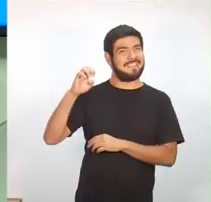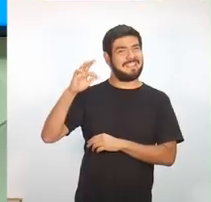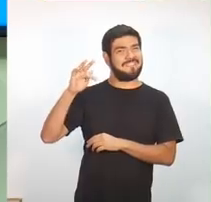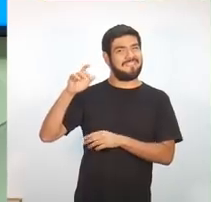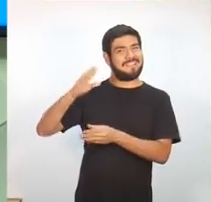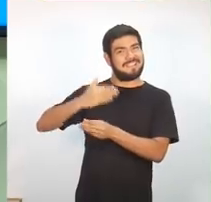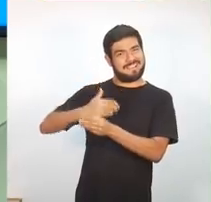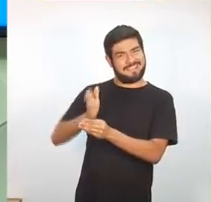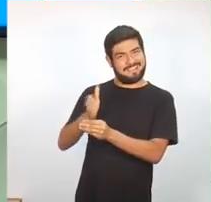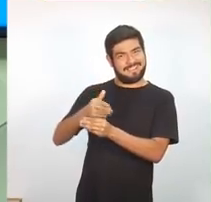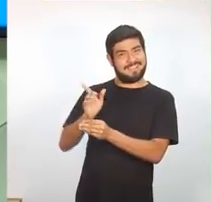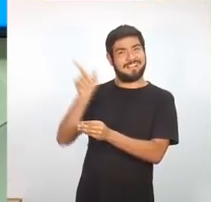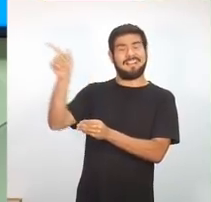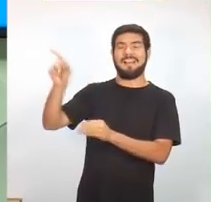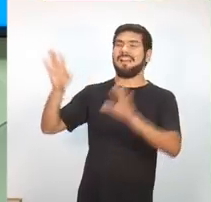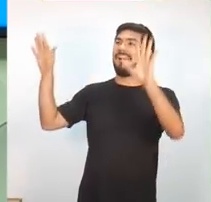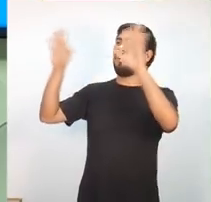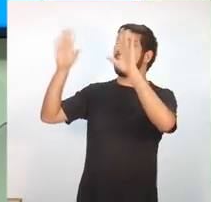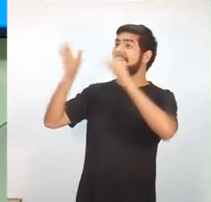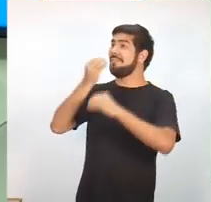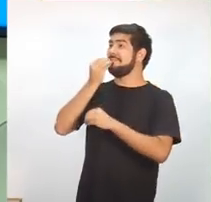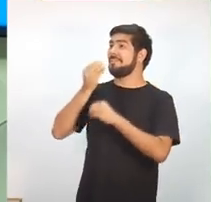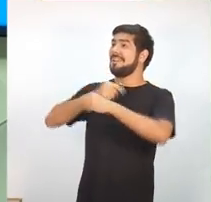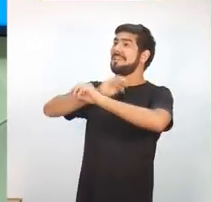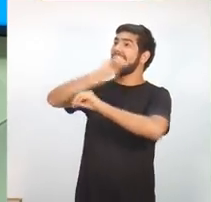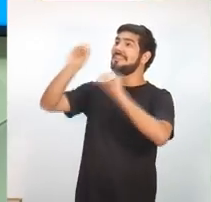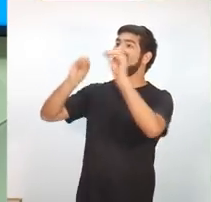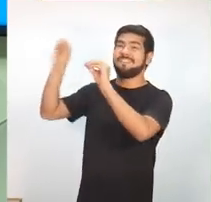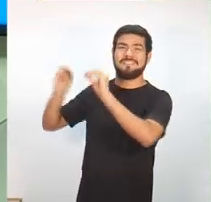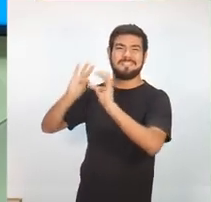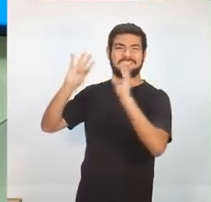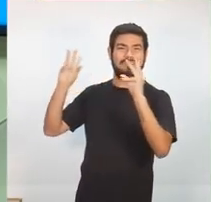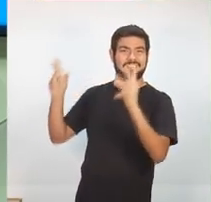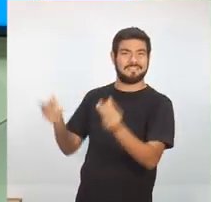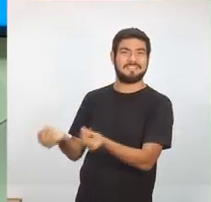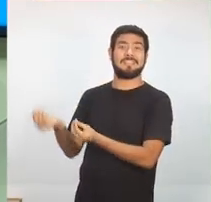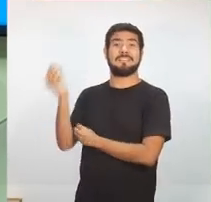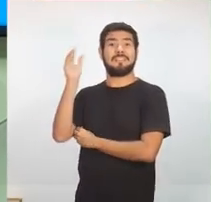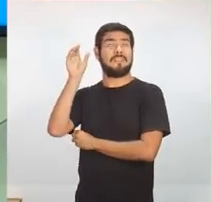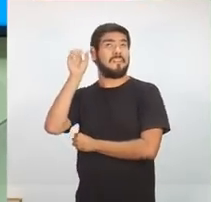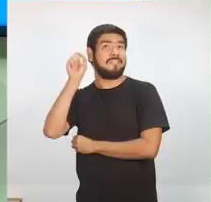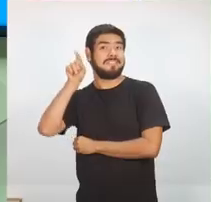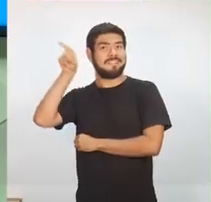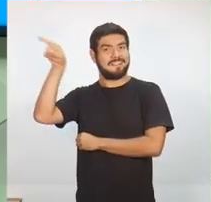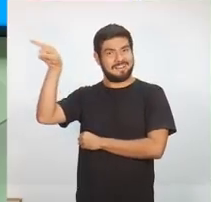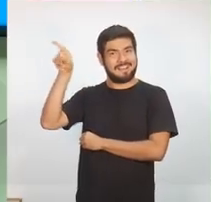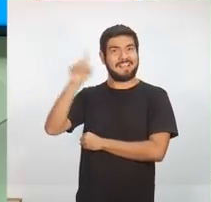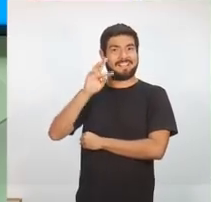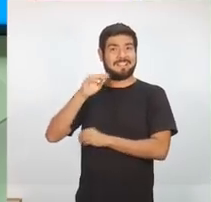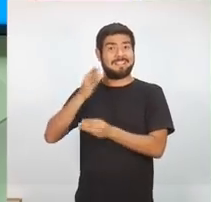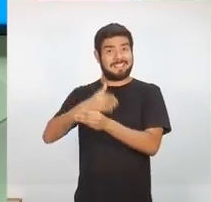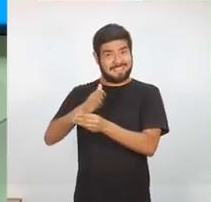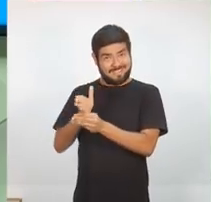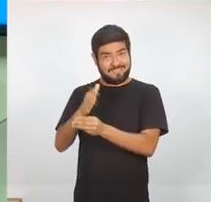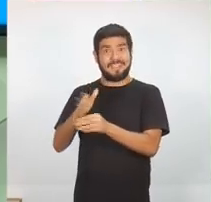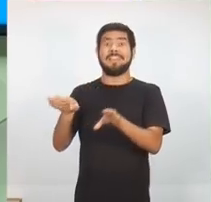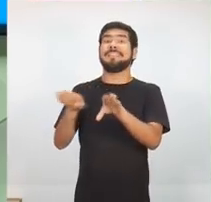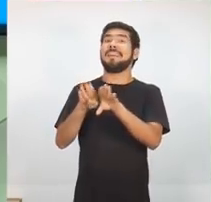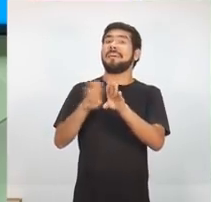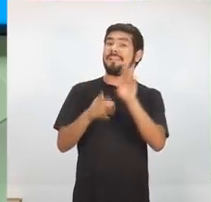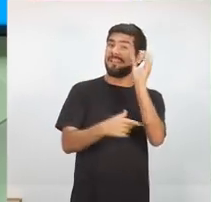mundo de Tefé, um grande beijo para todos vocês que estão acompanhando a gente pela Rádio Mel em Tefé. Nós estamos também em